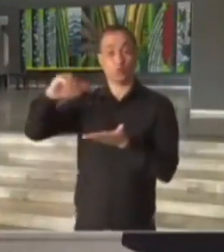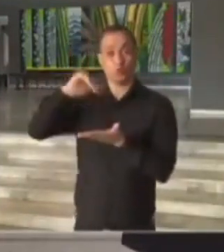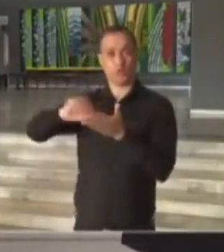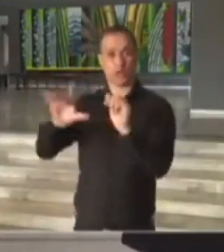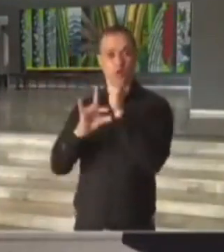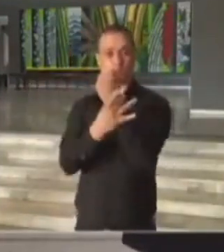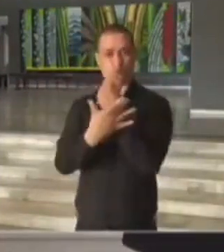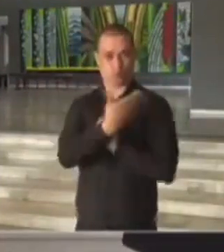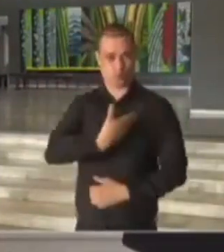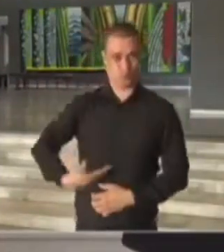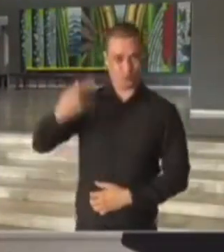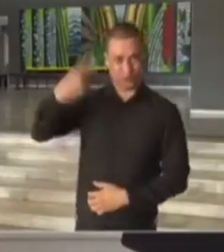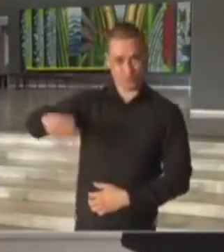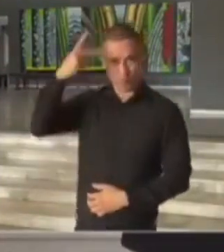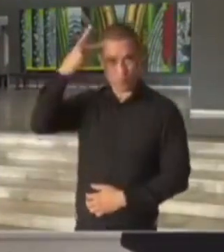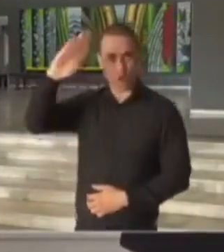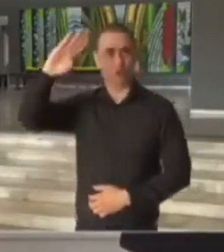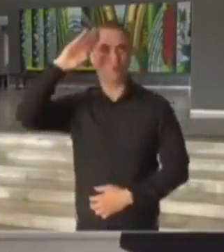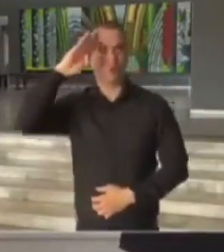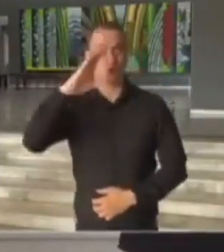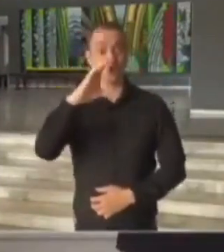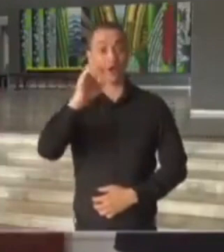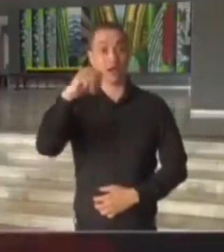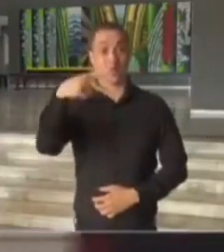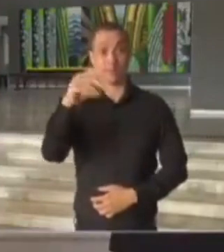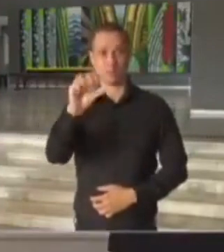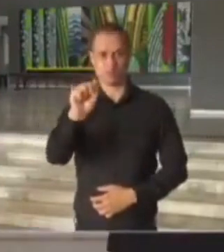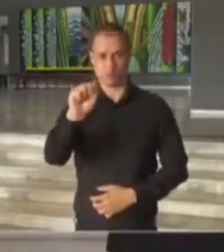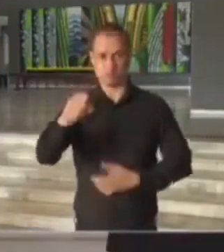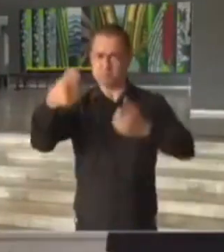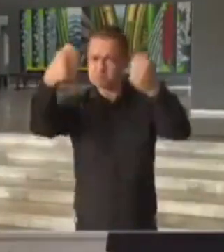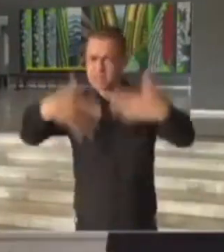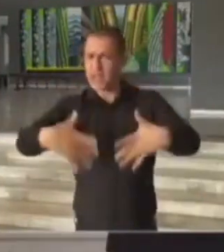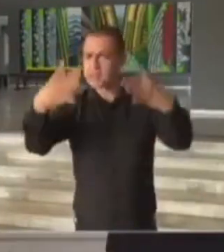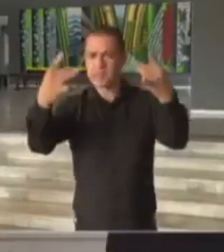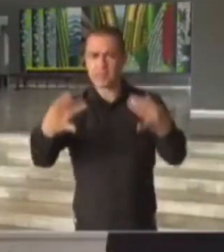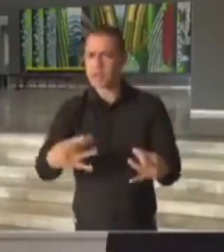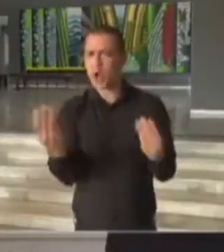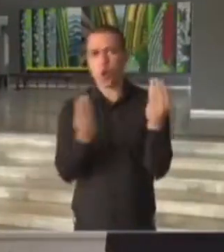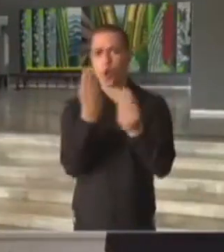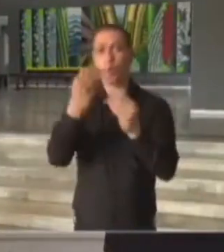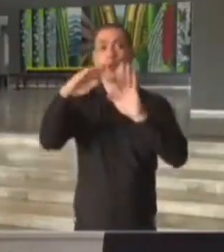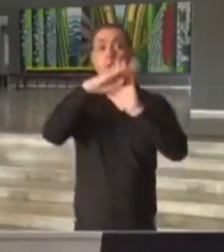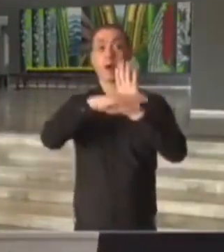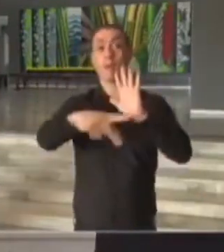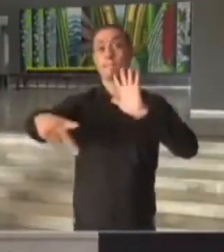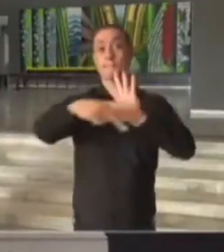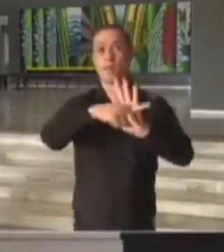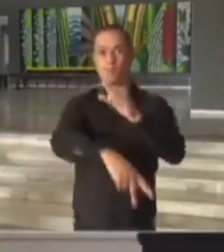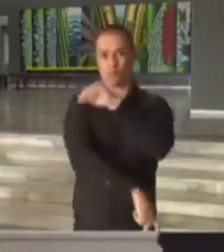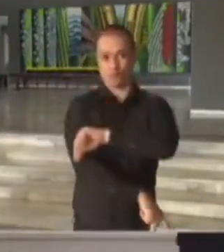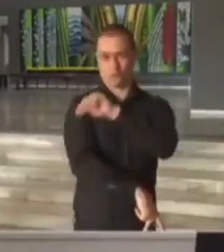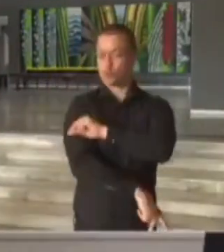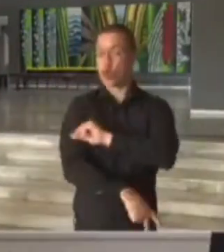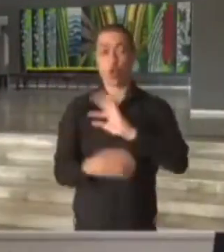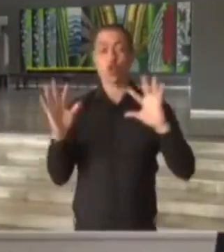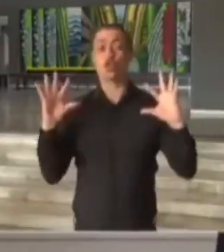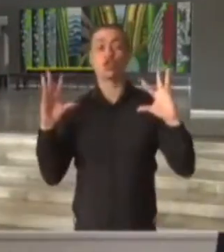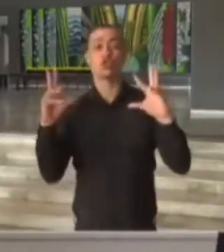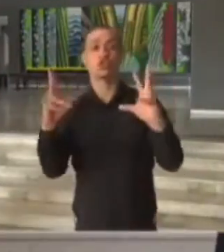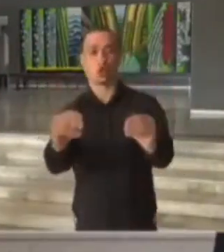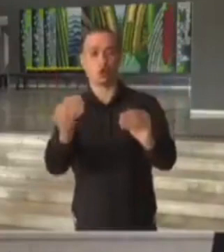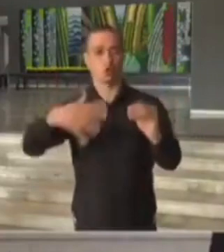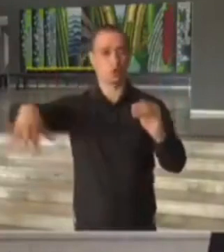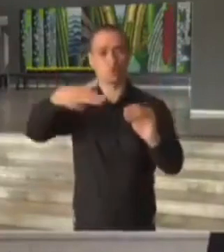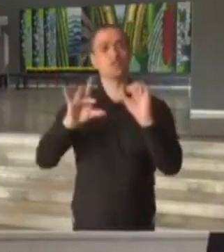Pública do Estado de São Paulo, General João Campos, dará mais detalhes sobre este programa de vacinação de todas as forças de